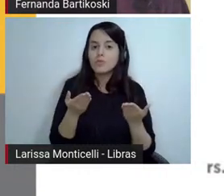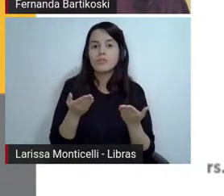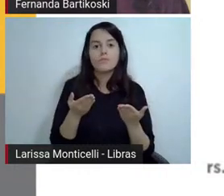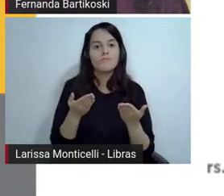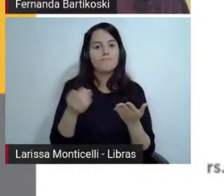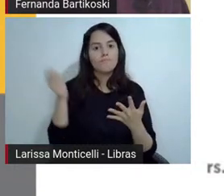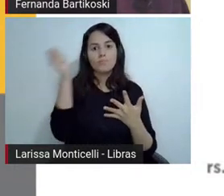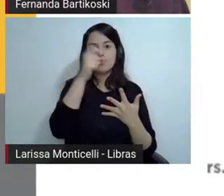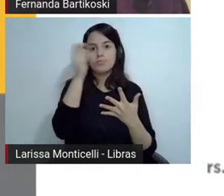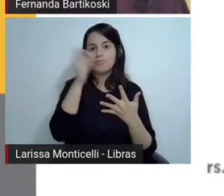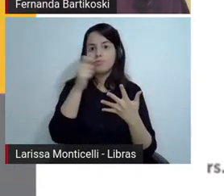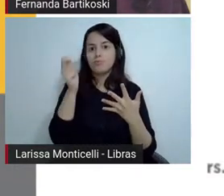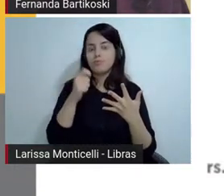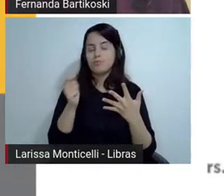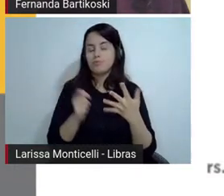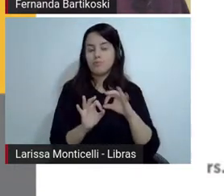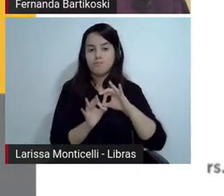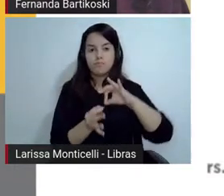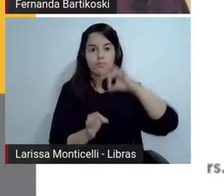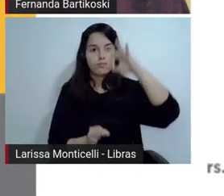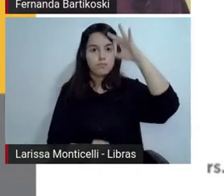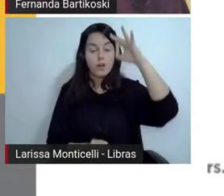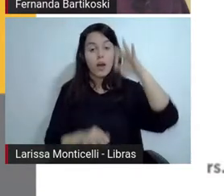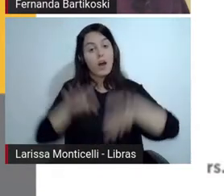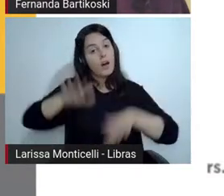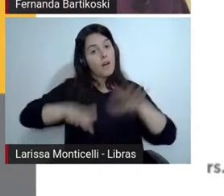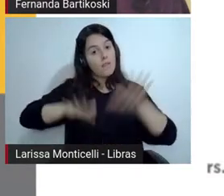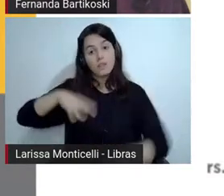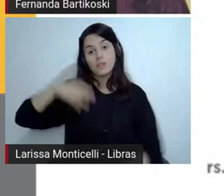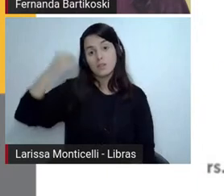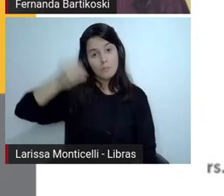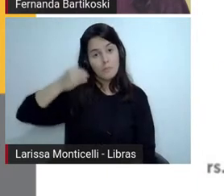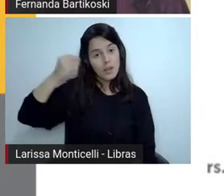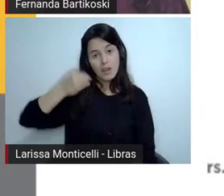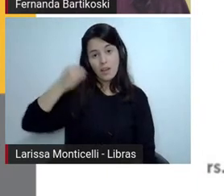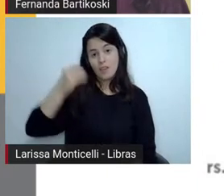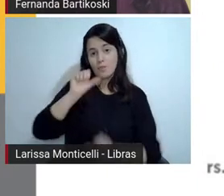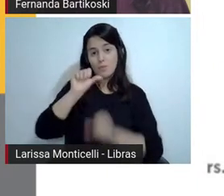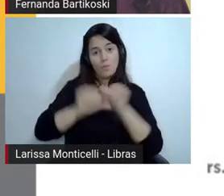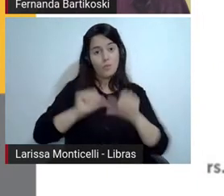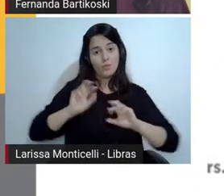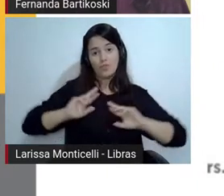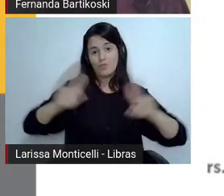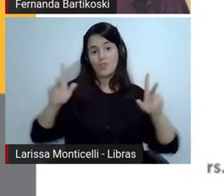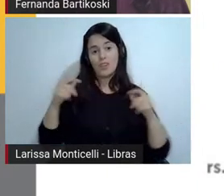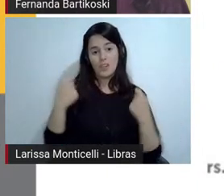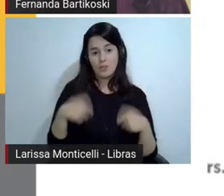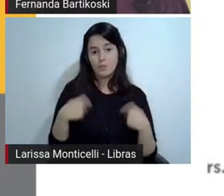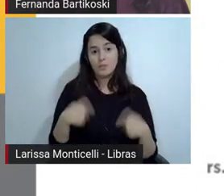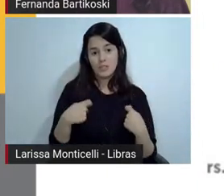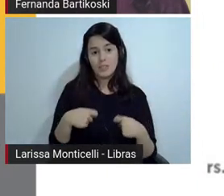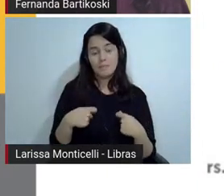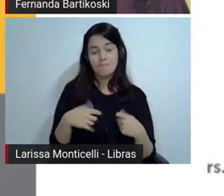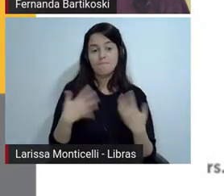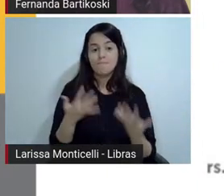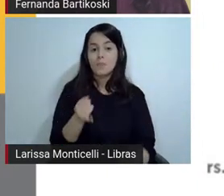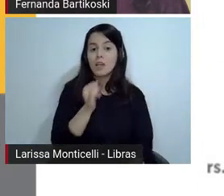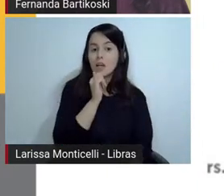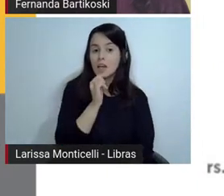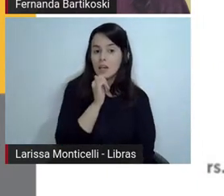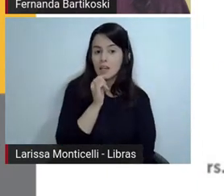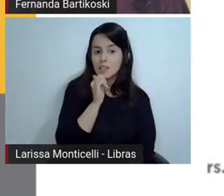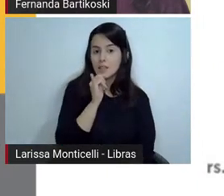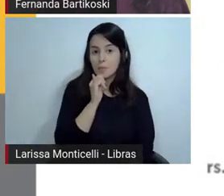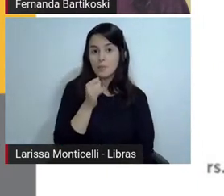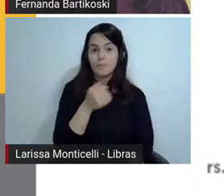cultivar outras experiências em sala de aula, né? E essa visão do aluno como leitor também não